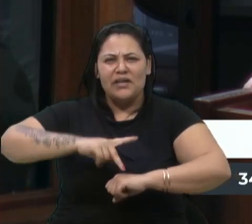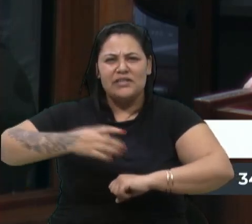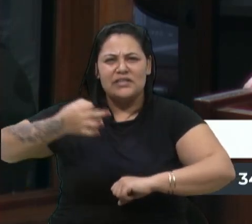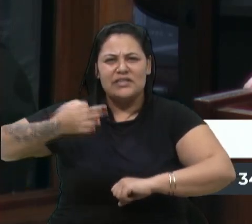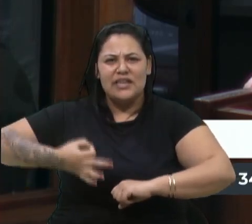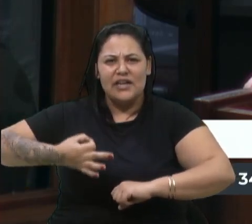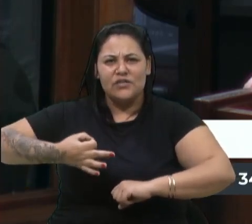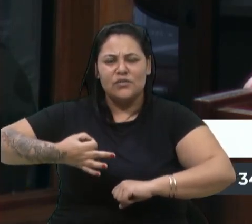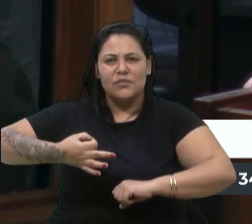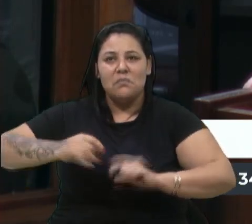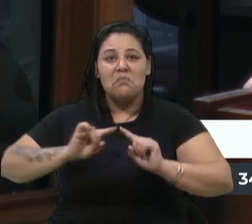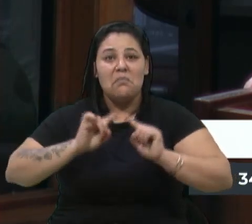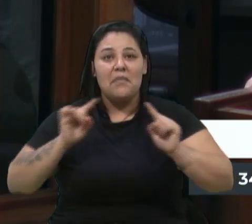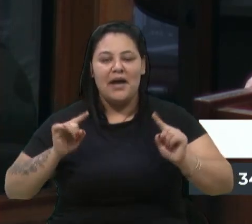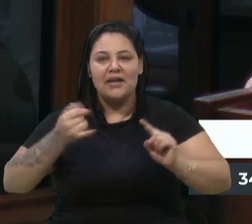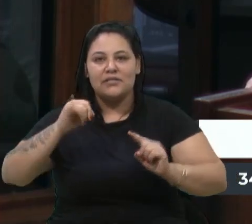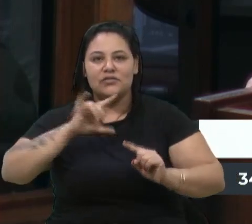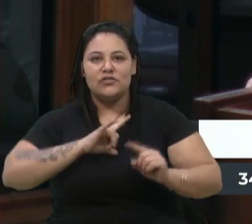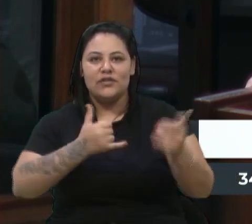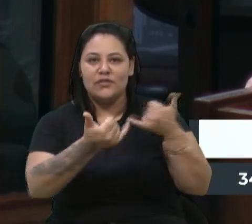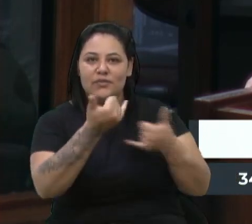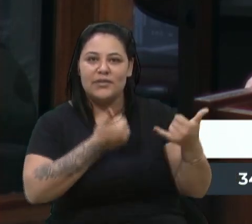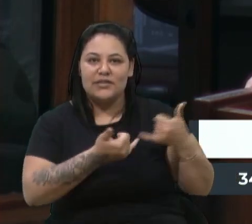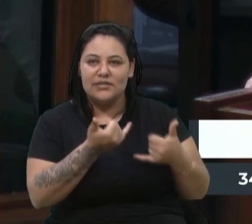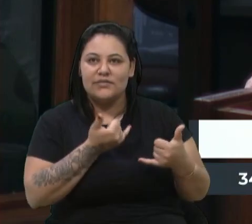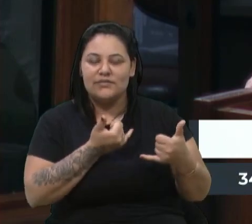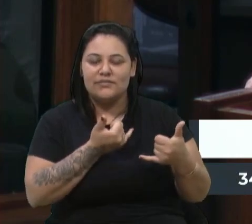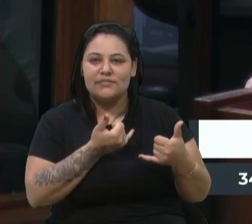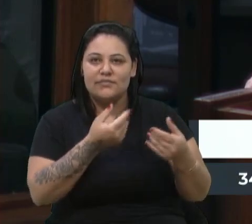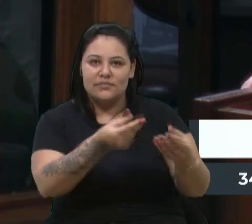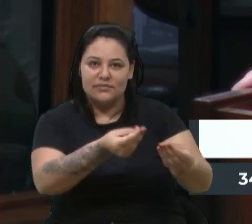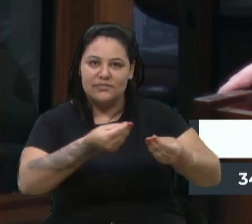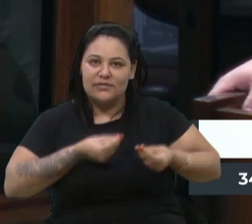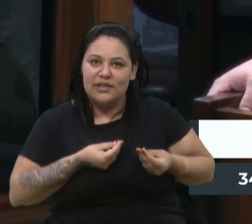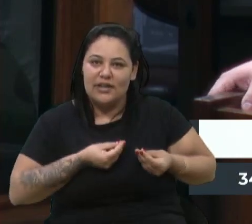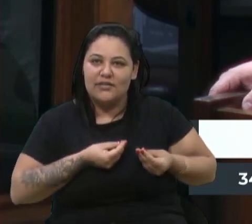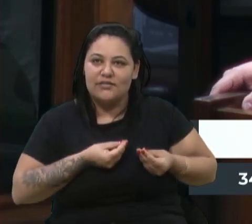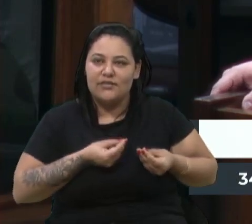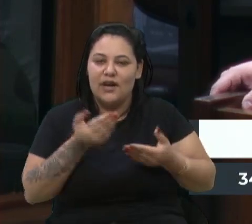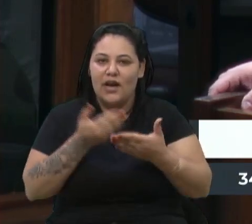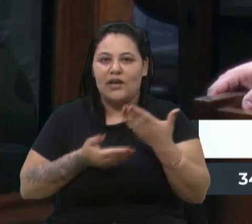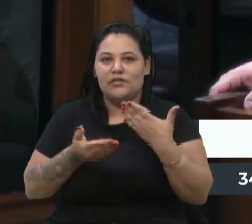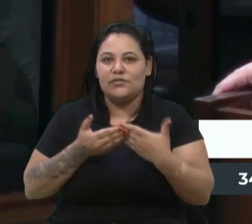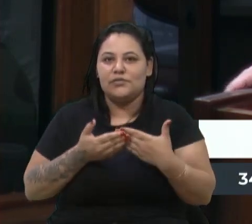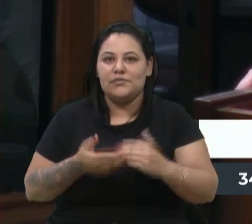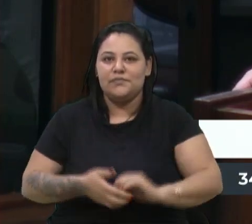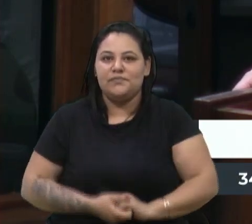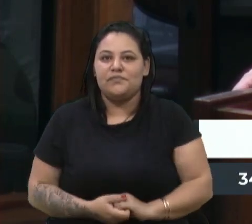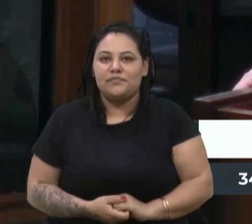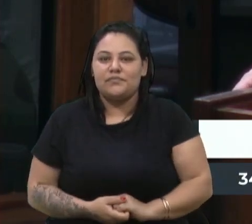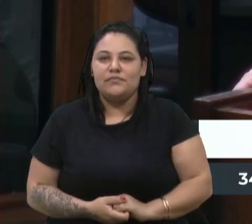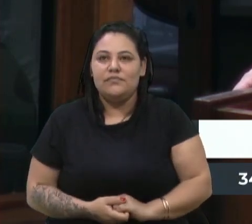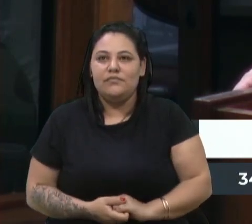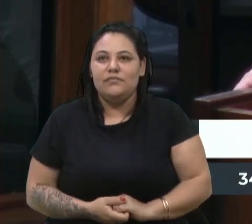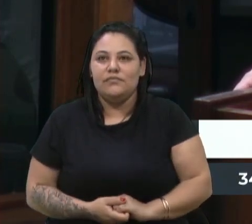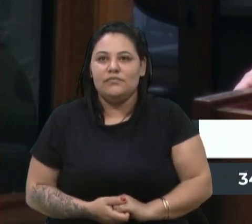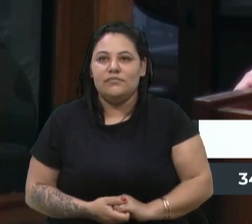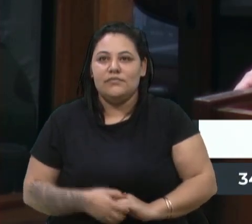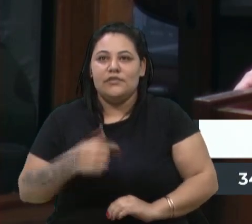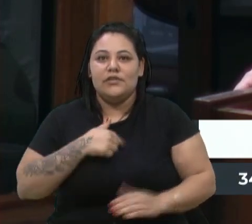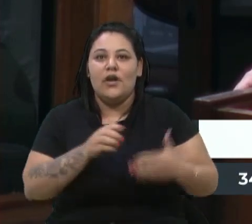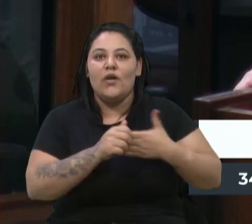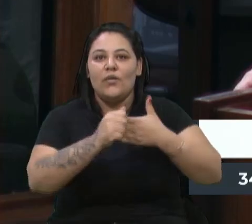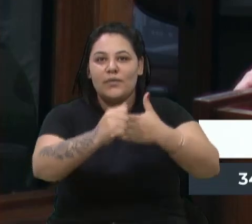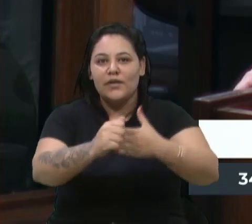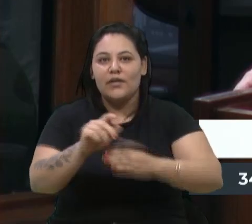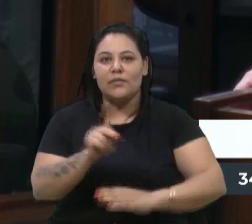internacional, mas assim que eu tiver essa informação, eu trago às senhoras e aos senhores. Então, eles estão acompanhados de